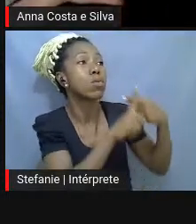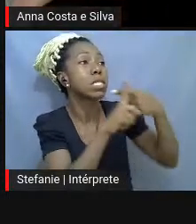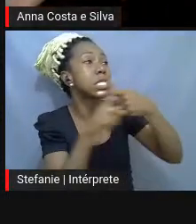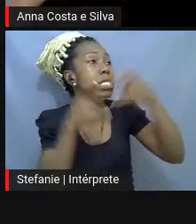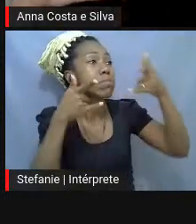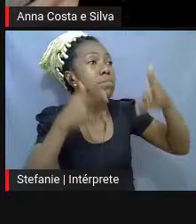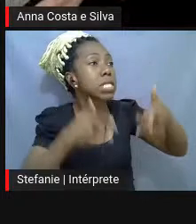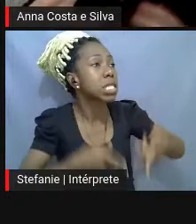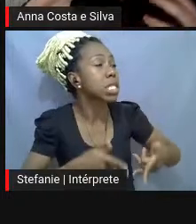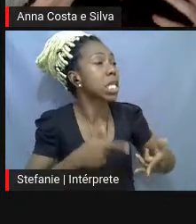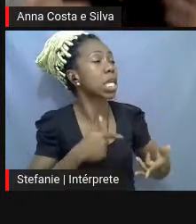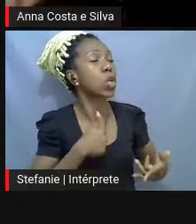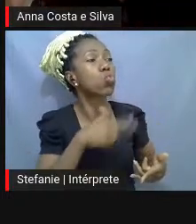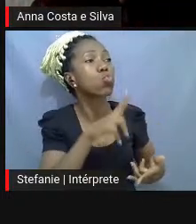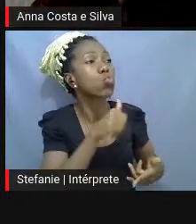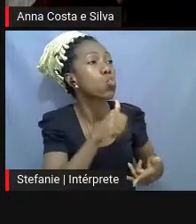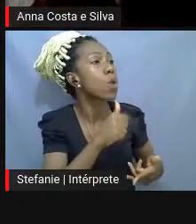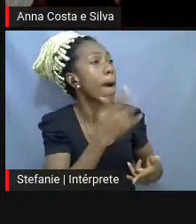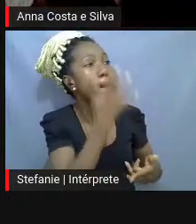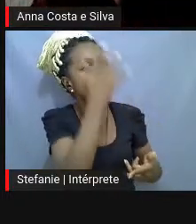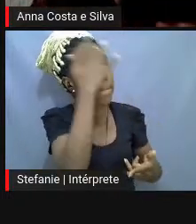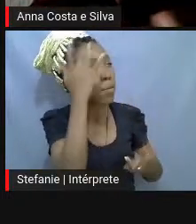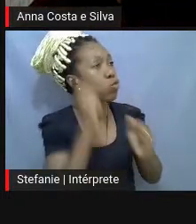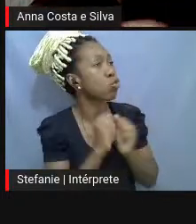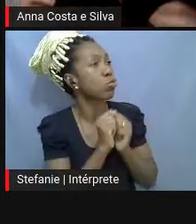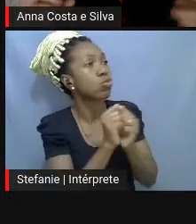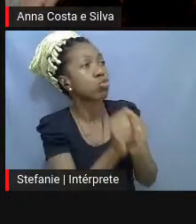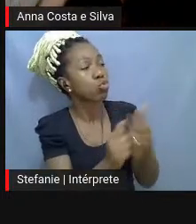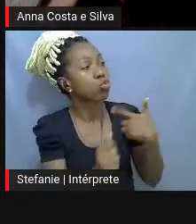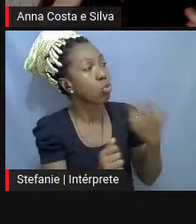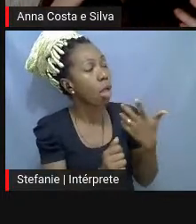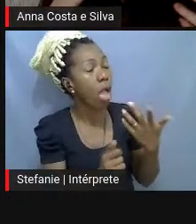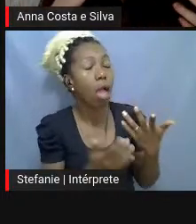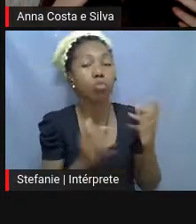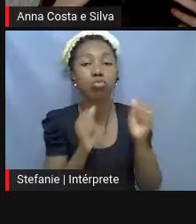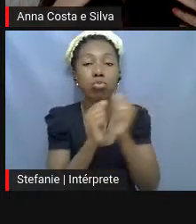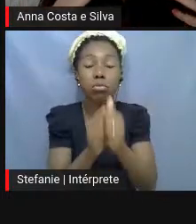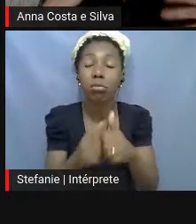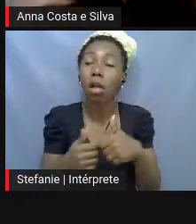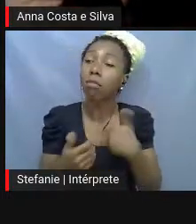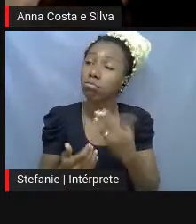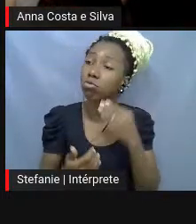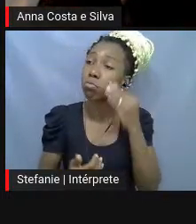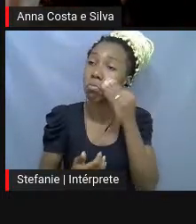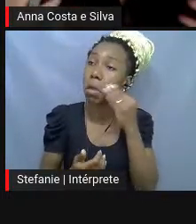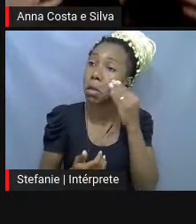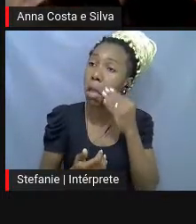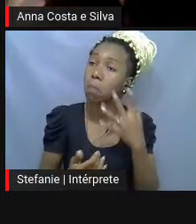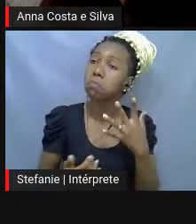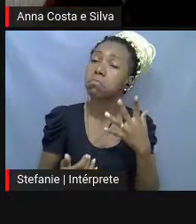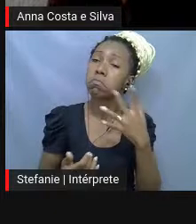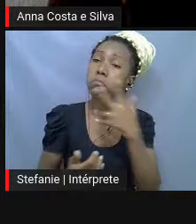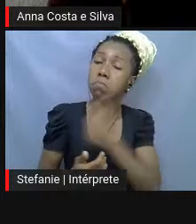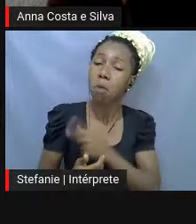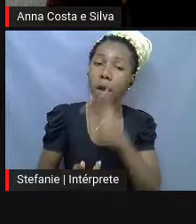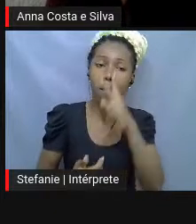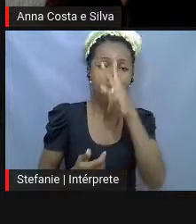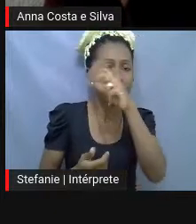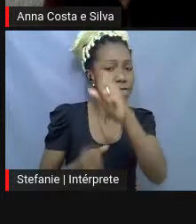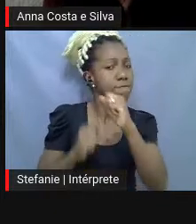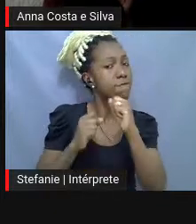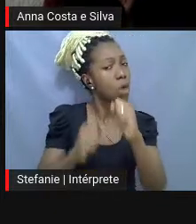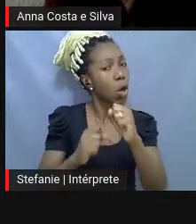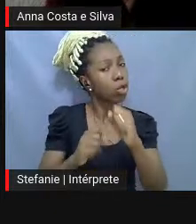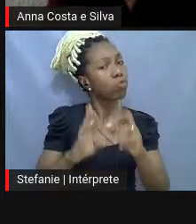uma experiência de tempo totalmente suspensa, assim, né? Totalmente é... e forte e...